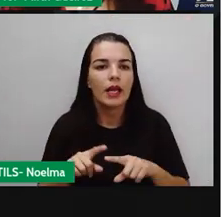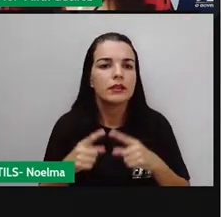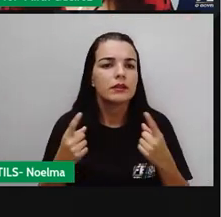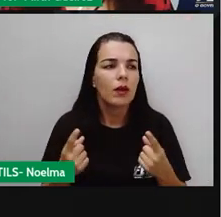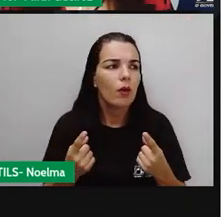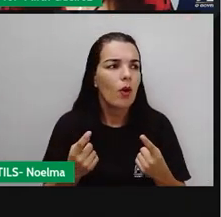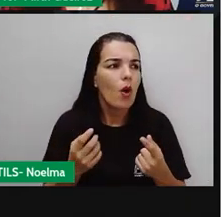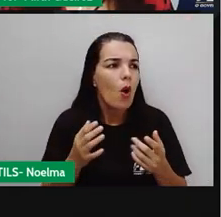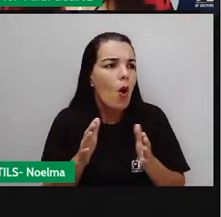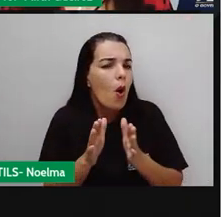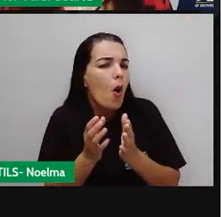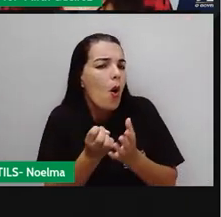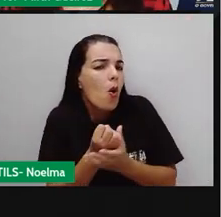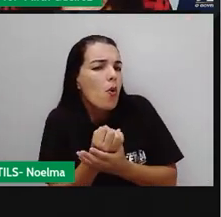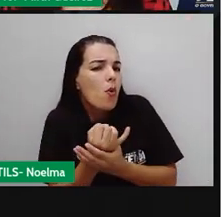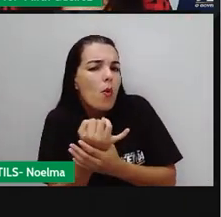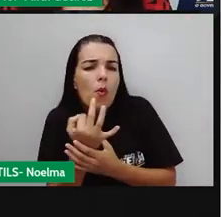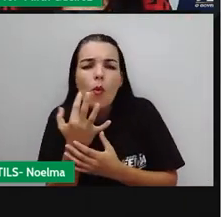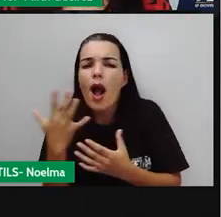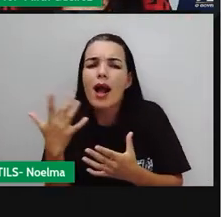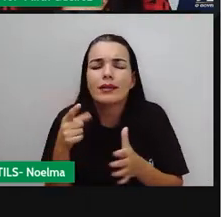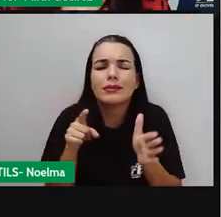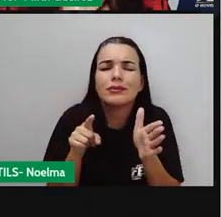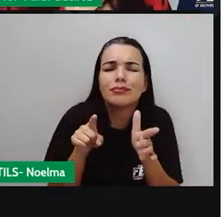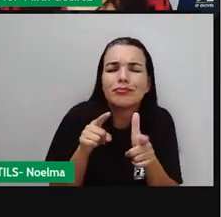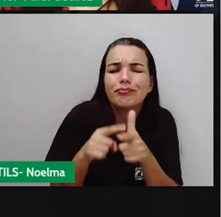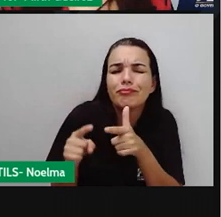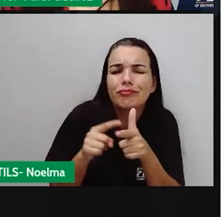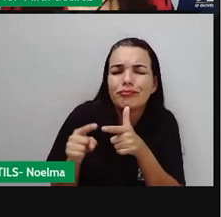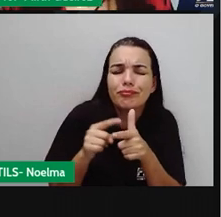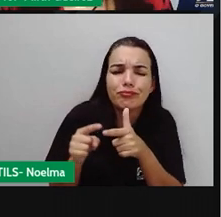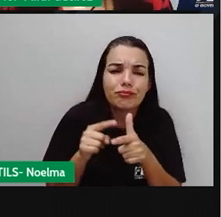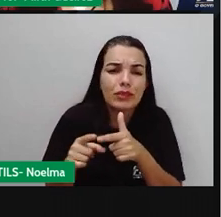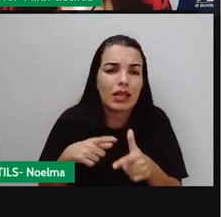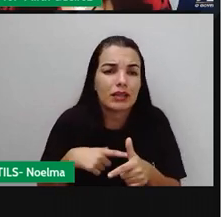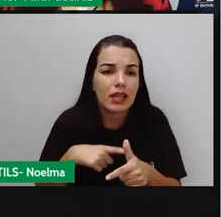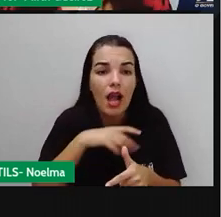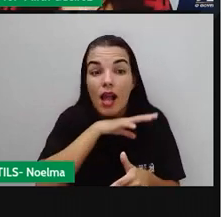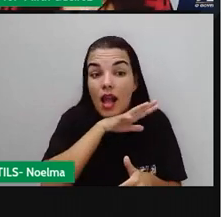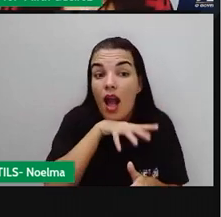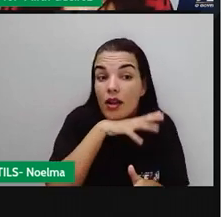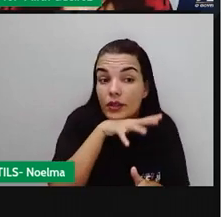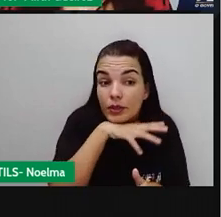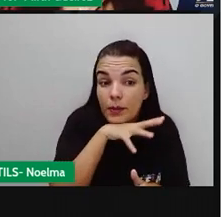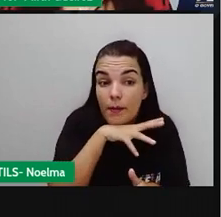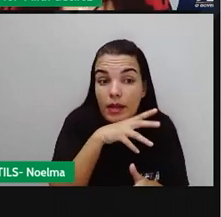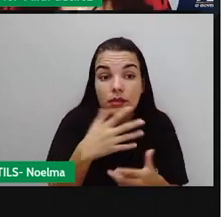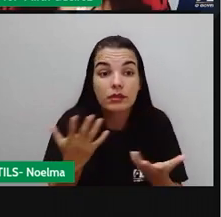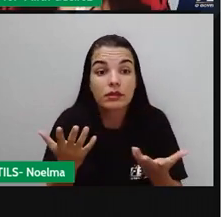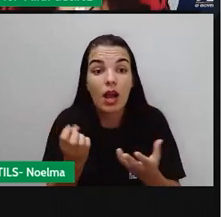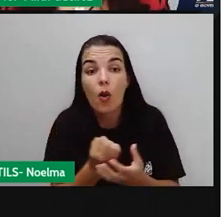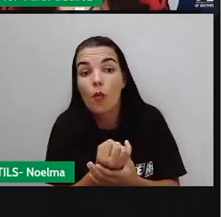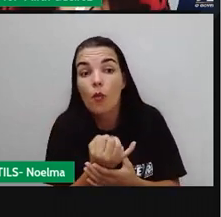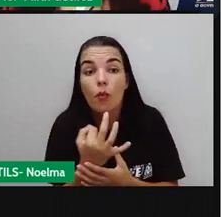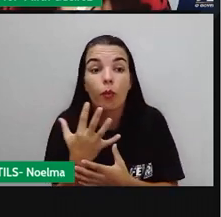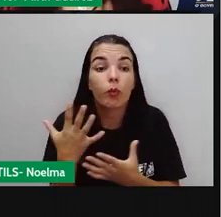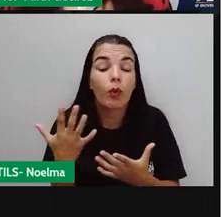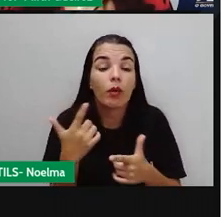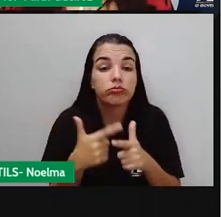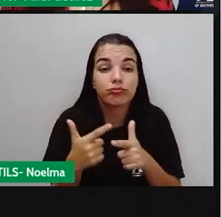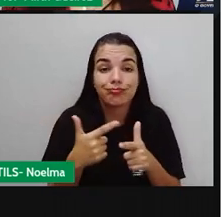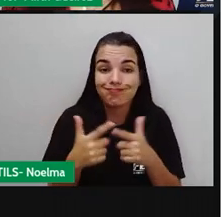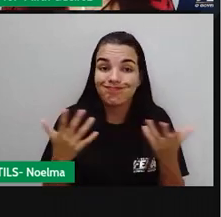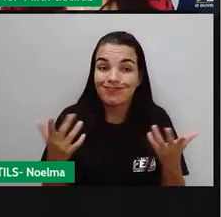focos de artifício aí em animais domésticos? Acredito que vocês já tenham notado que durante o São João, né?